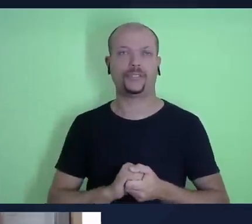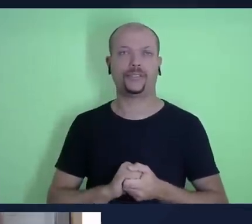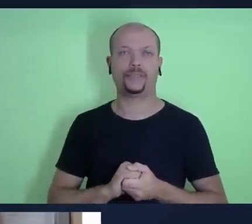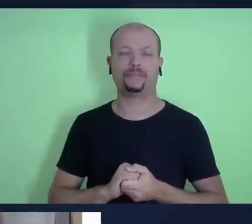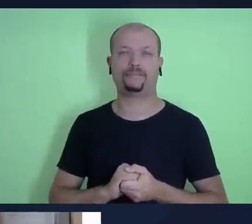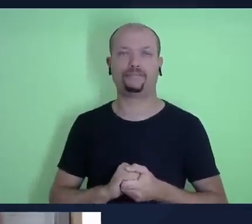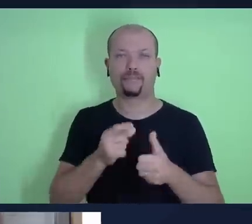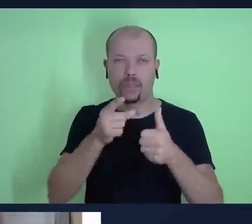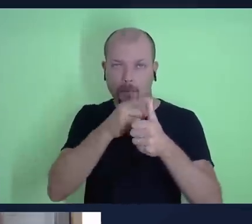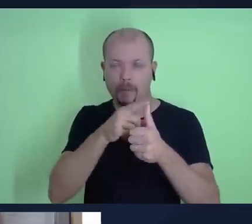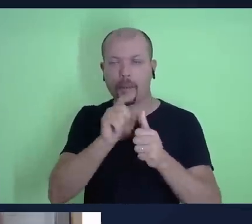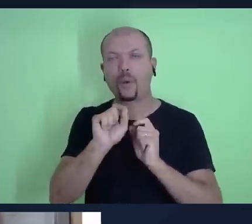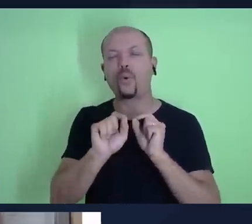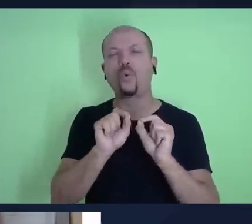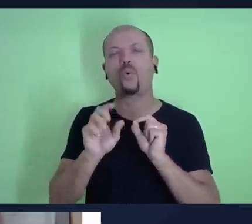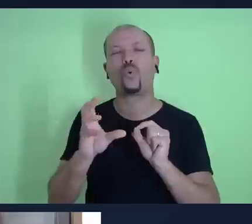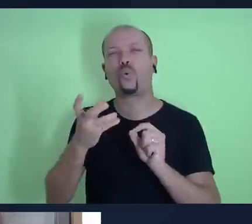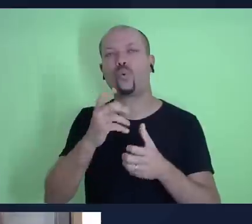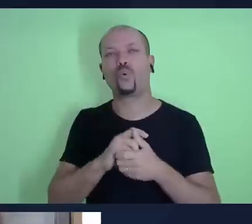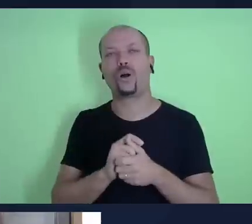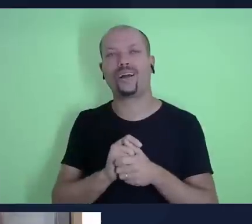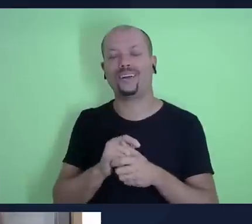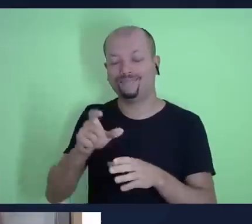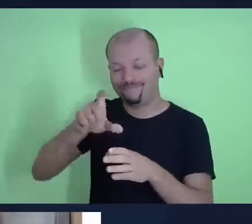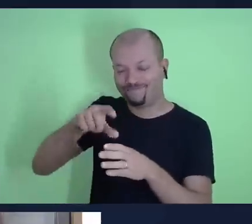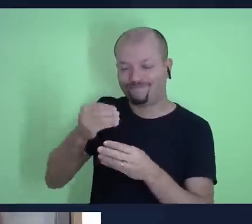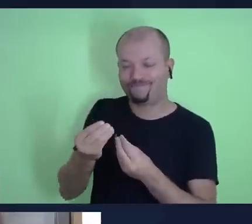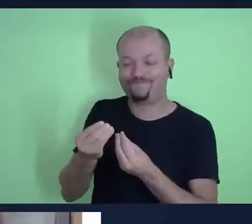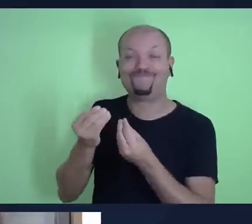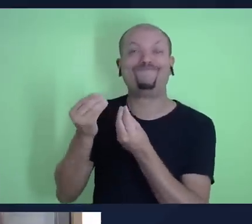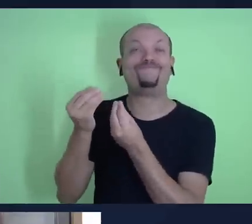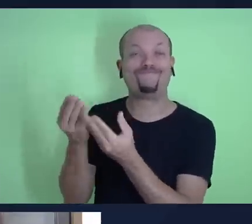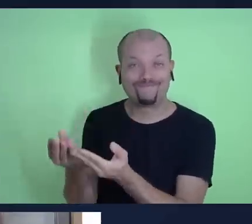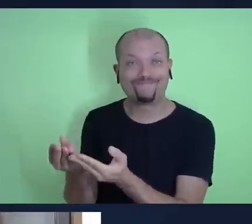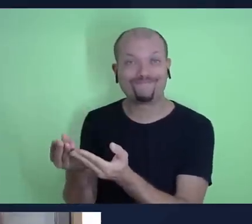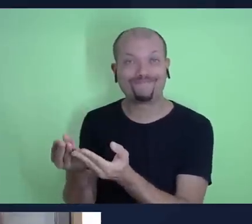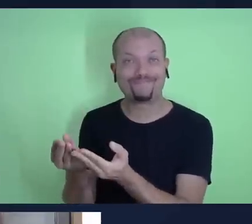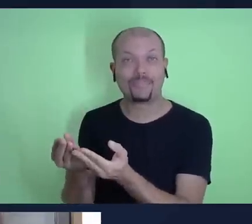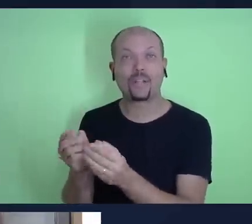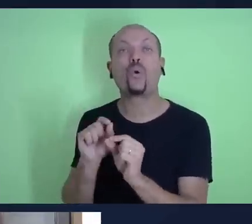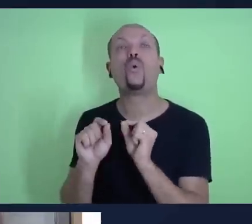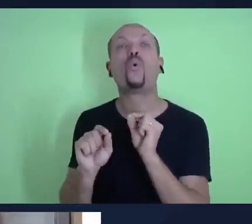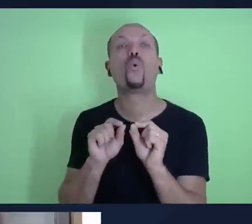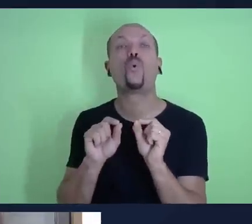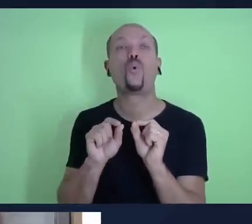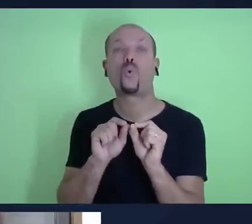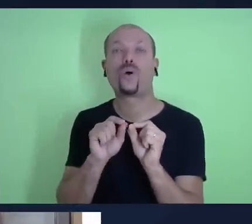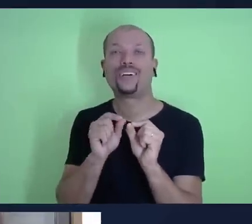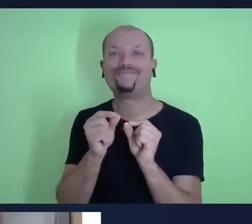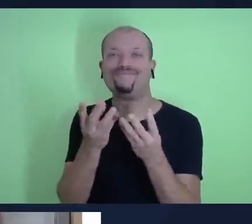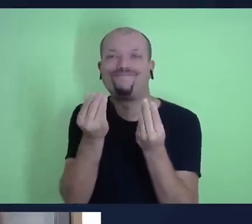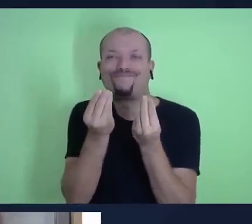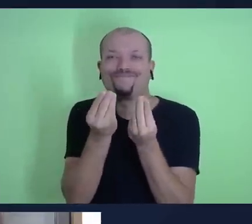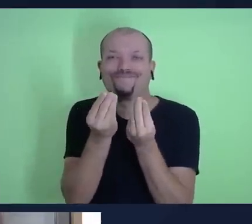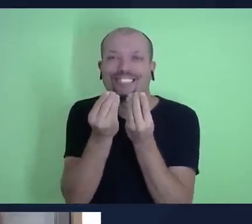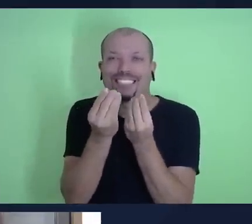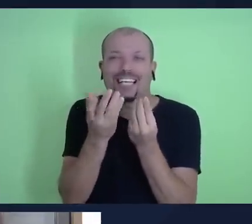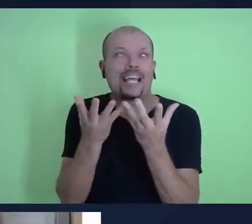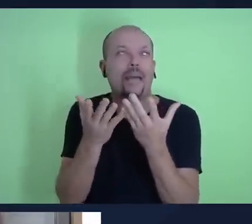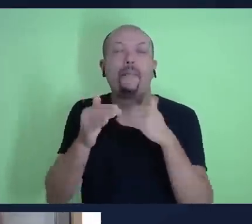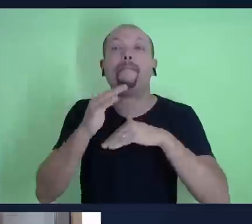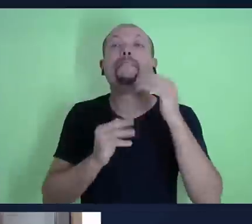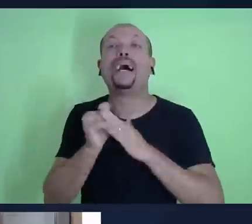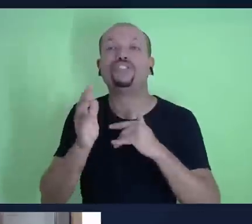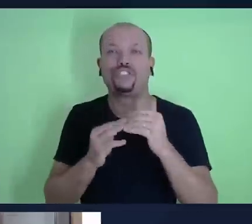primeiro lugar, o ato de dizimar é uma demonstração muito concreta, muito prática